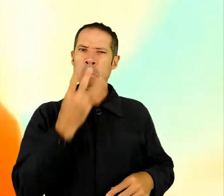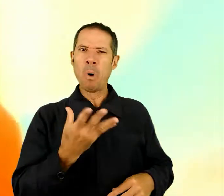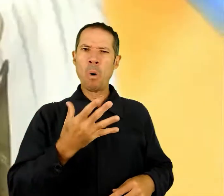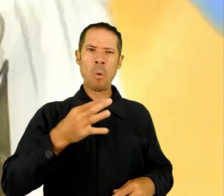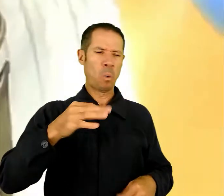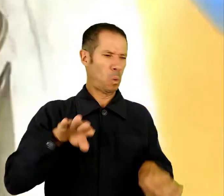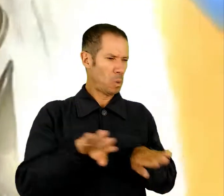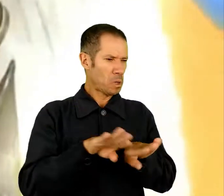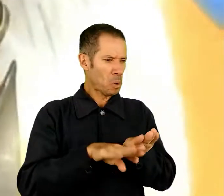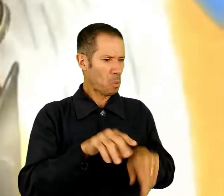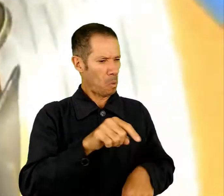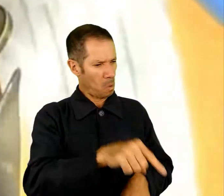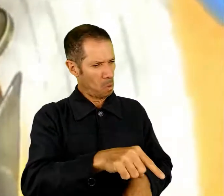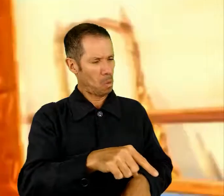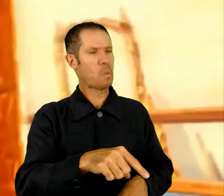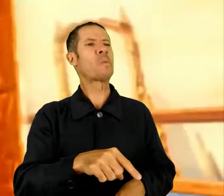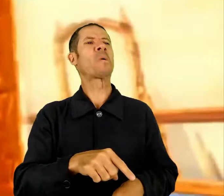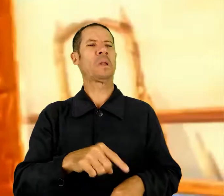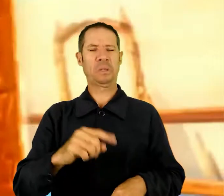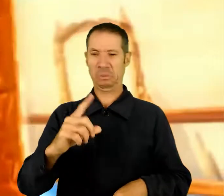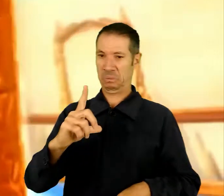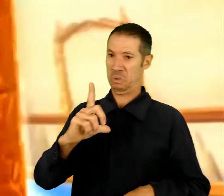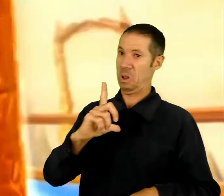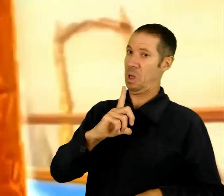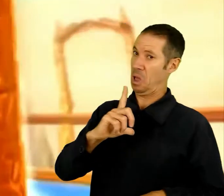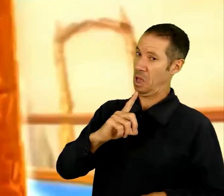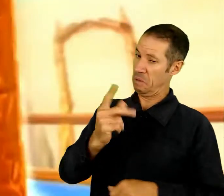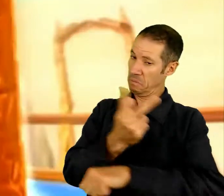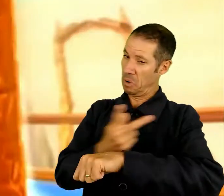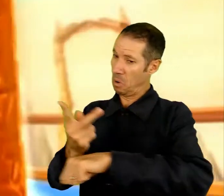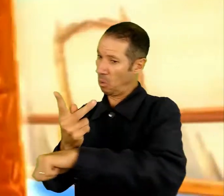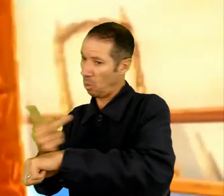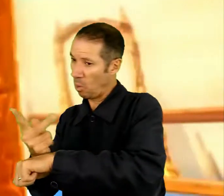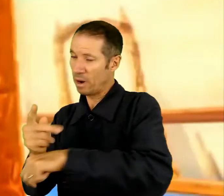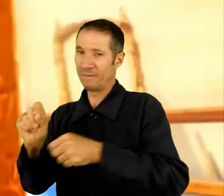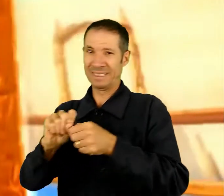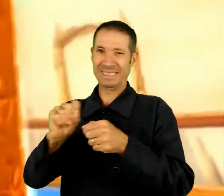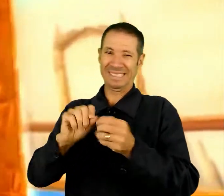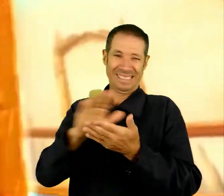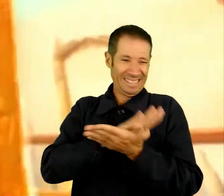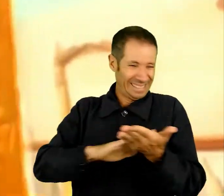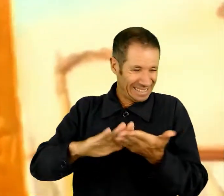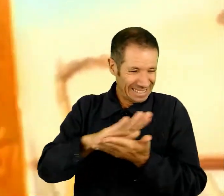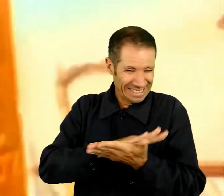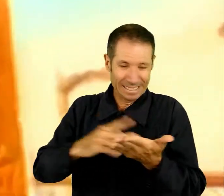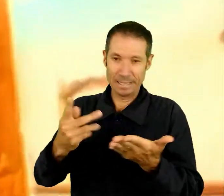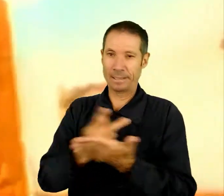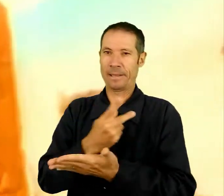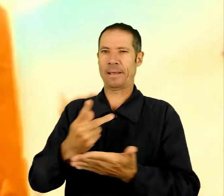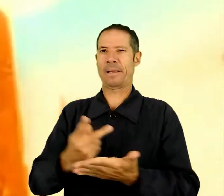honesto como ele. Ele me teme e procura não fazer nada que seja errado.